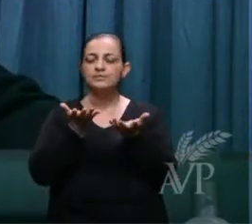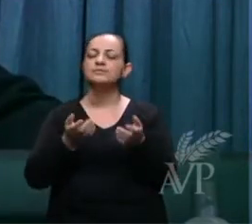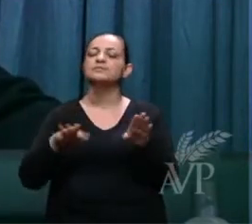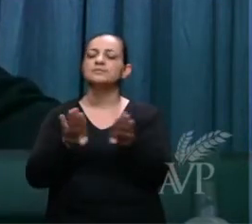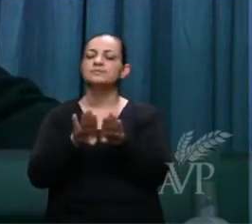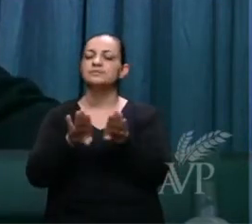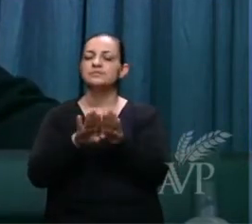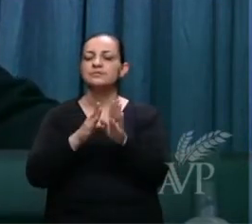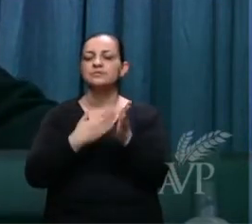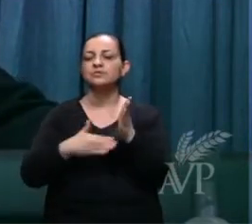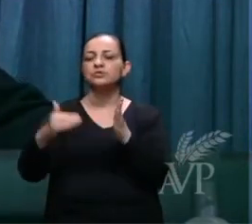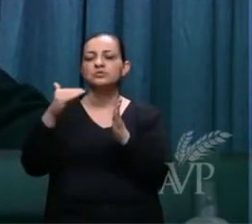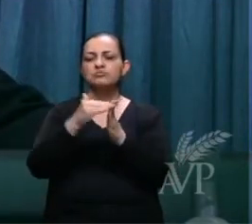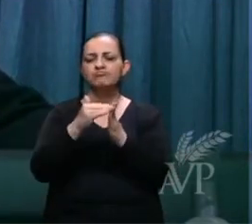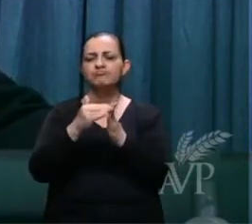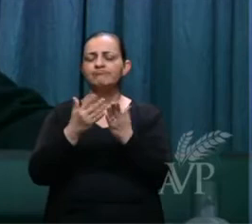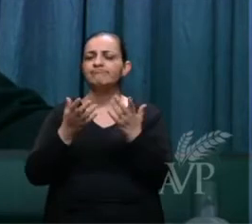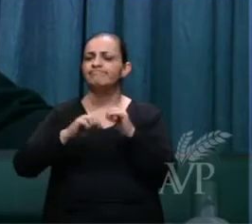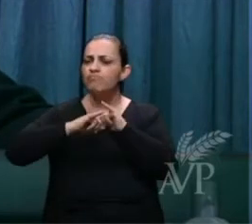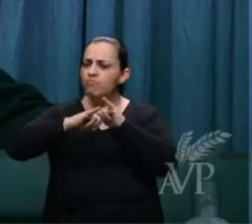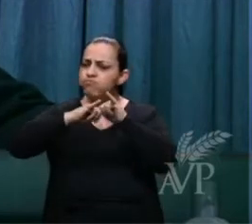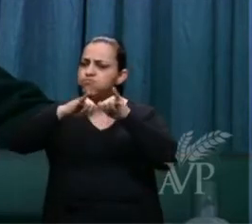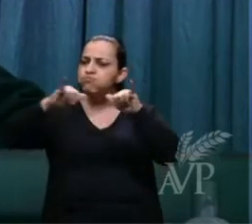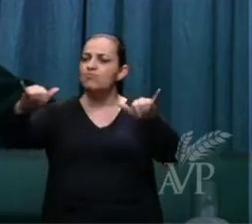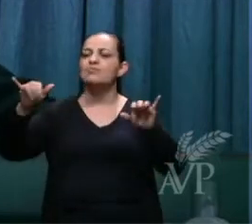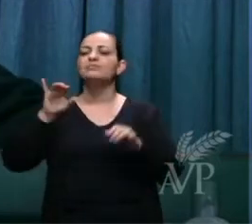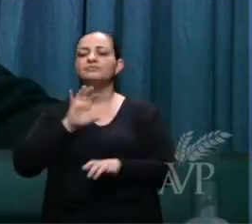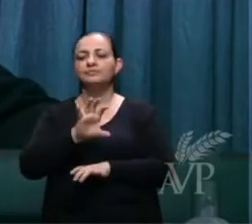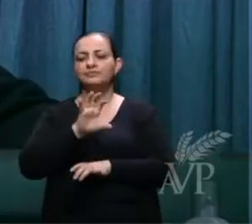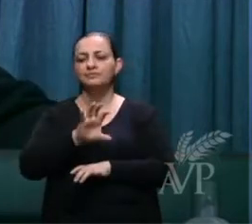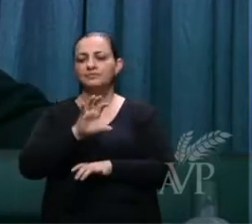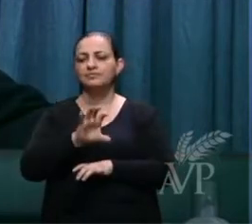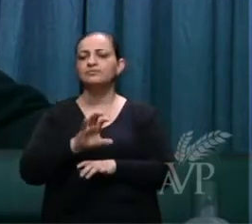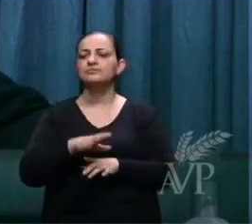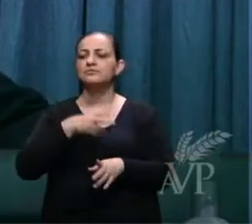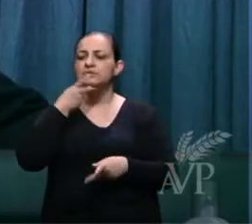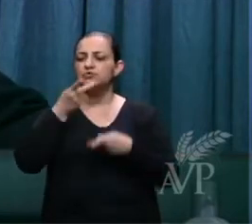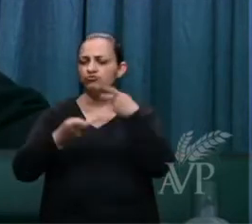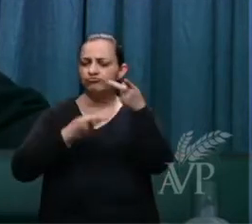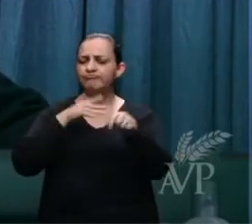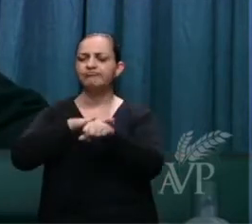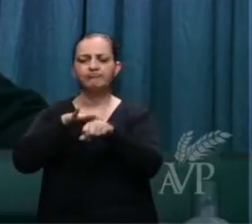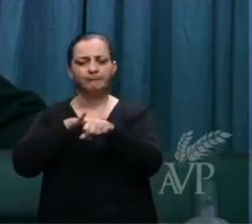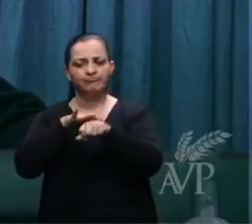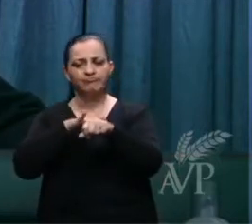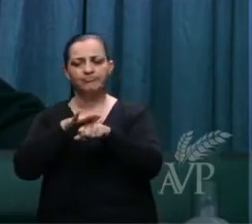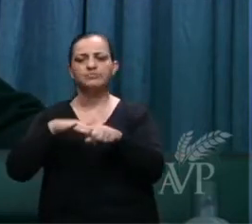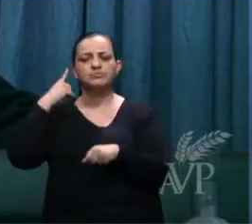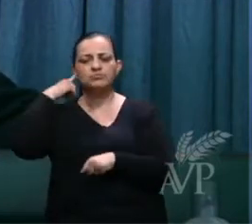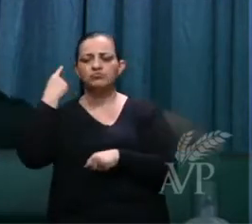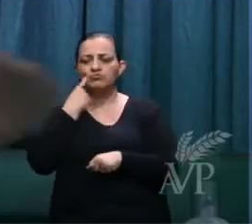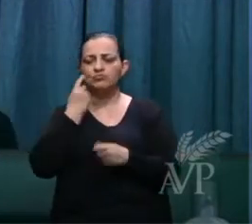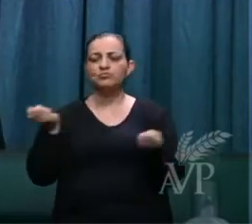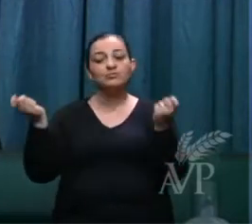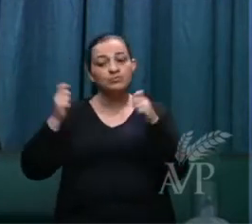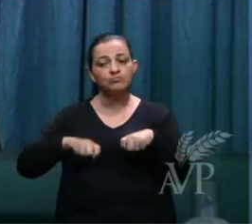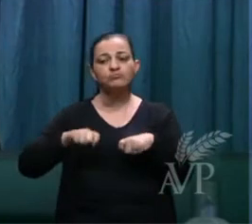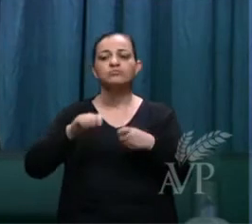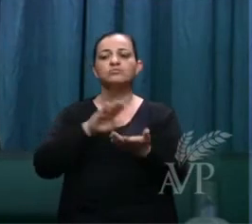que essa forma de falar com vocês possa traduzir